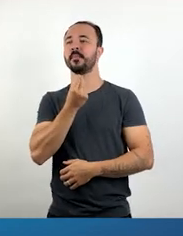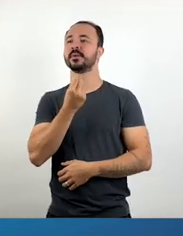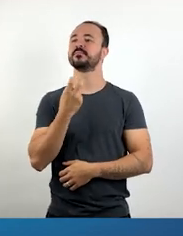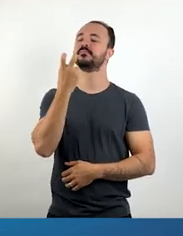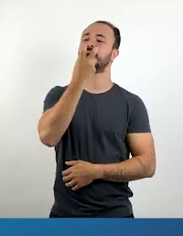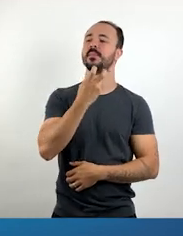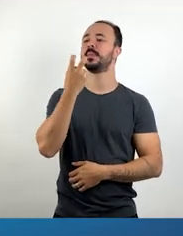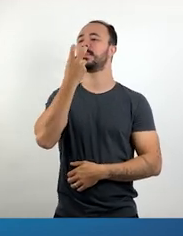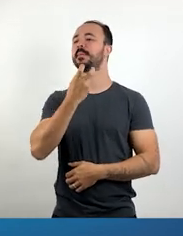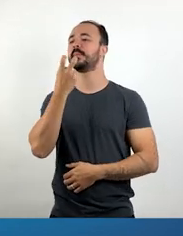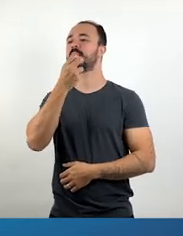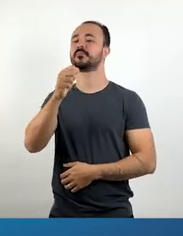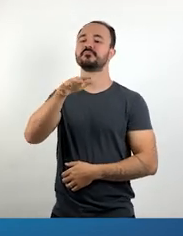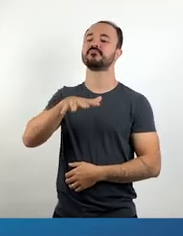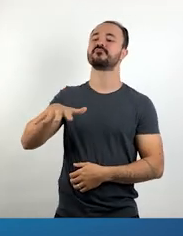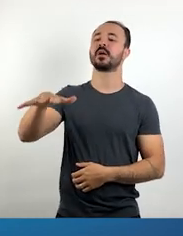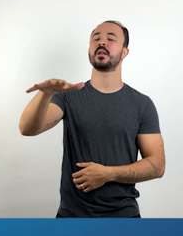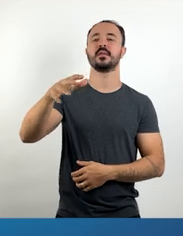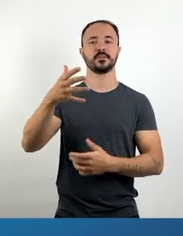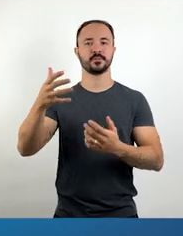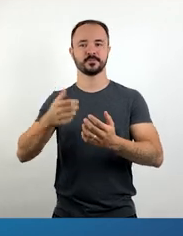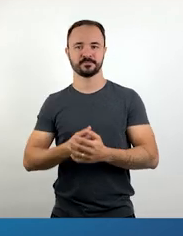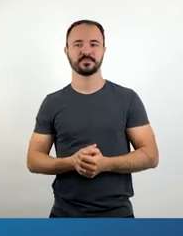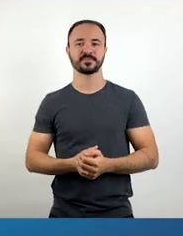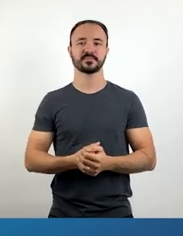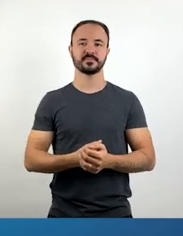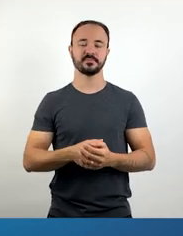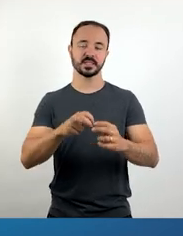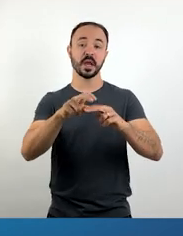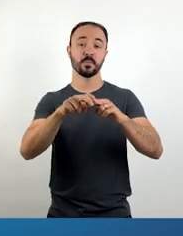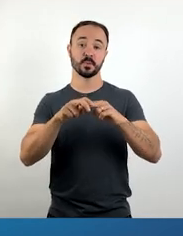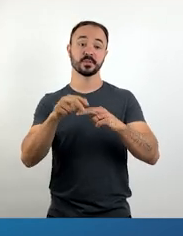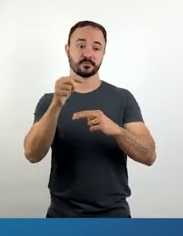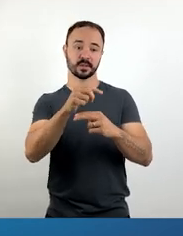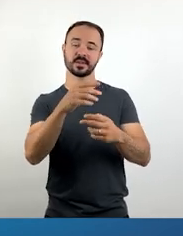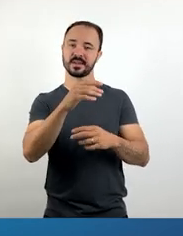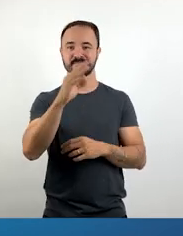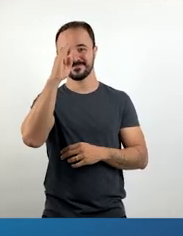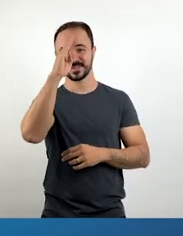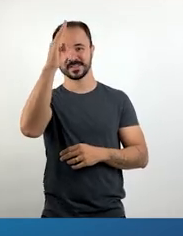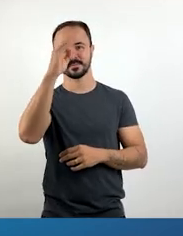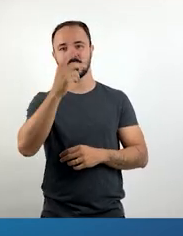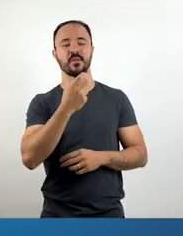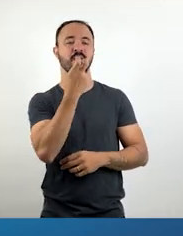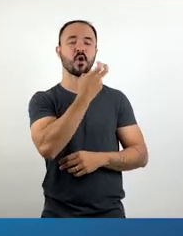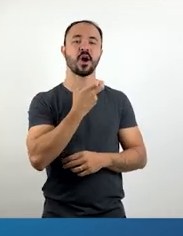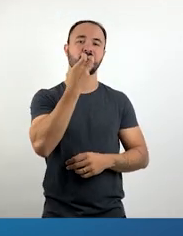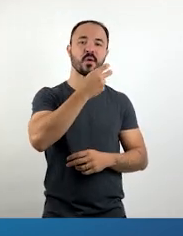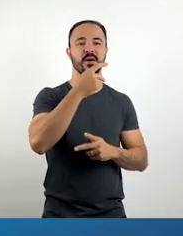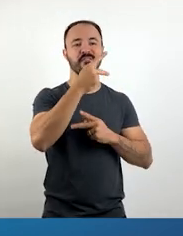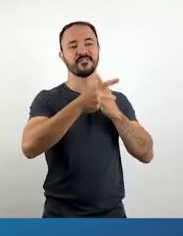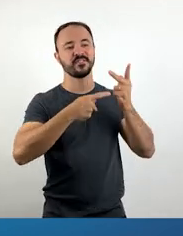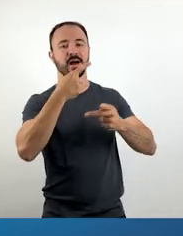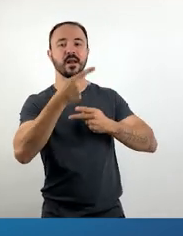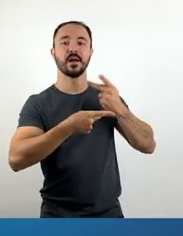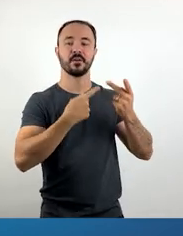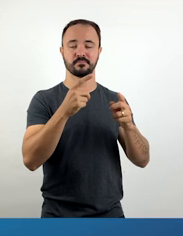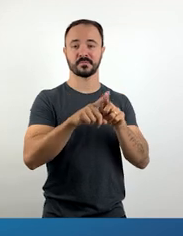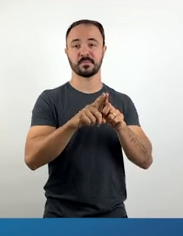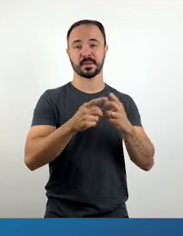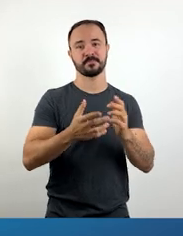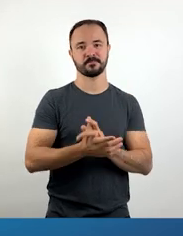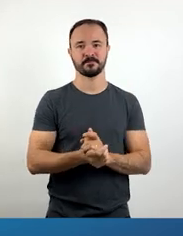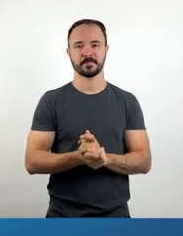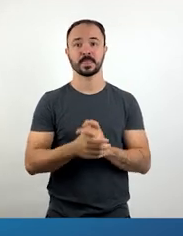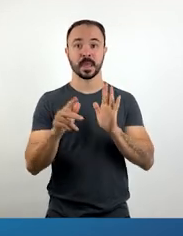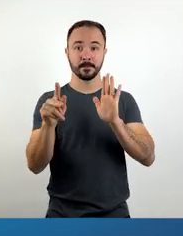marcas mais fortes é a linguagem popular oral e informal. As histórias presentes no Cordel fazem parte da